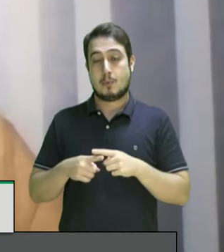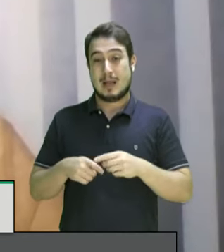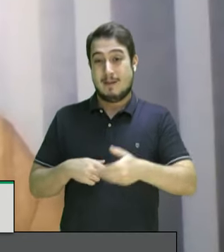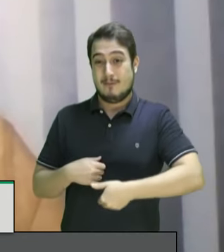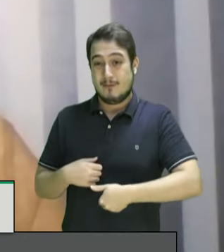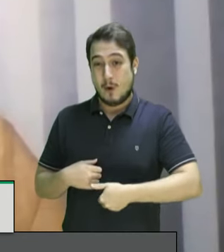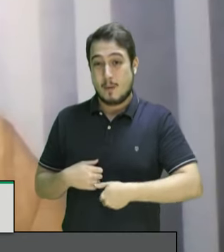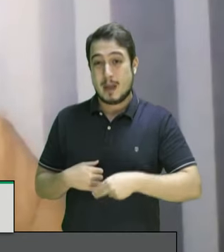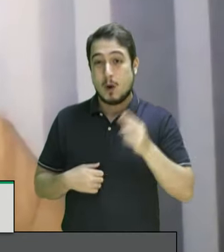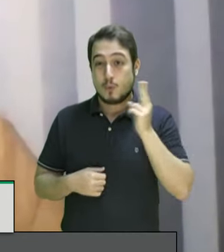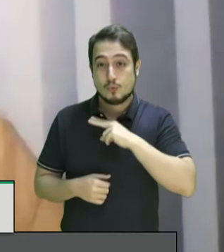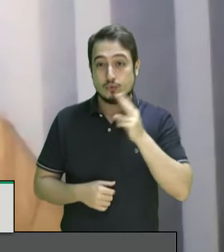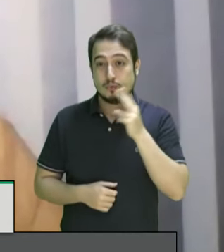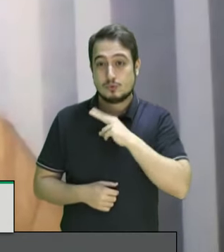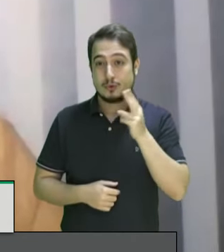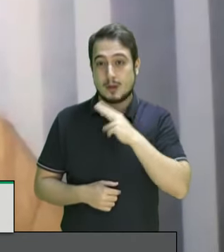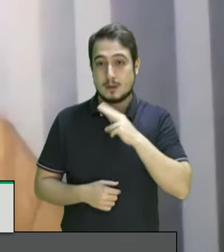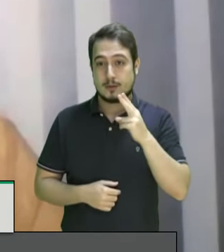pressa